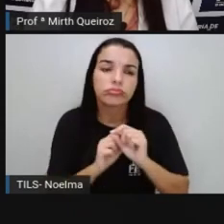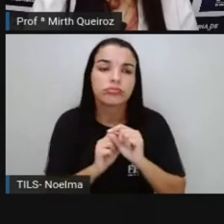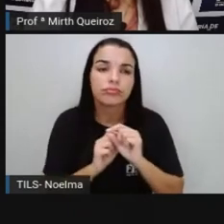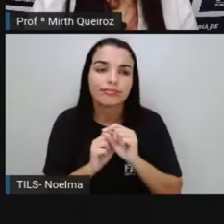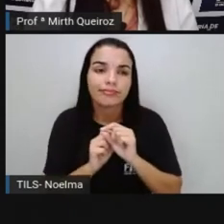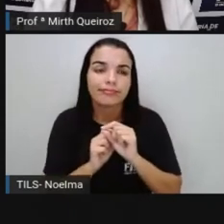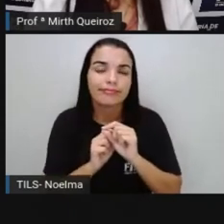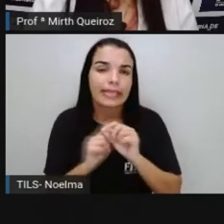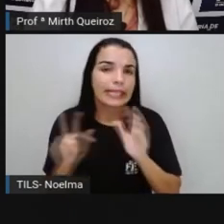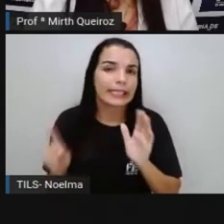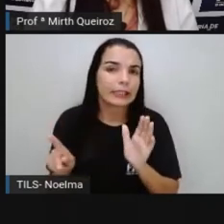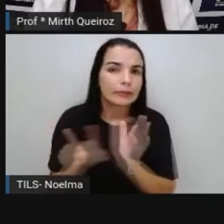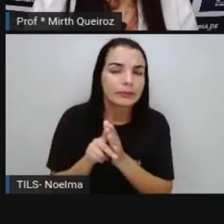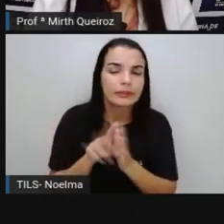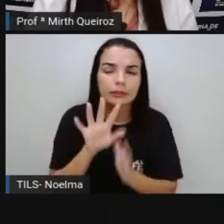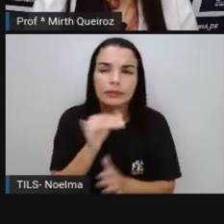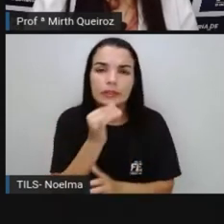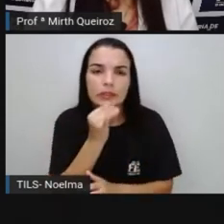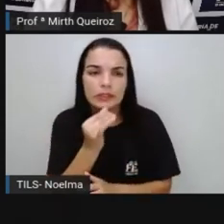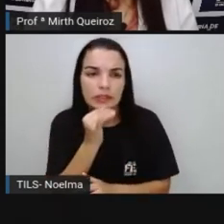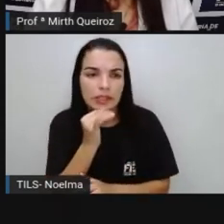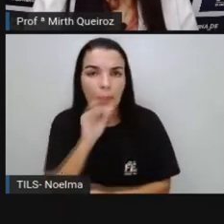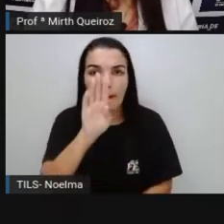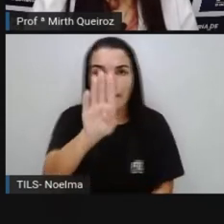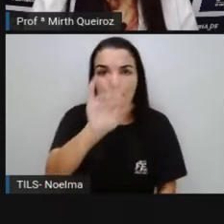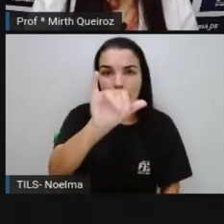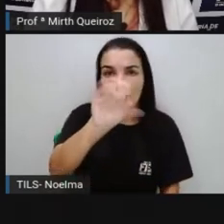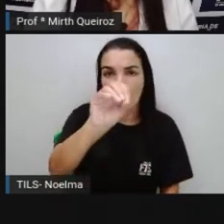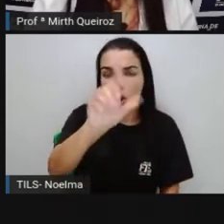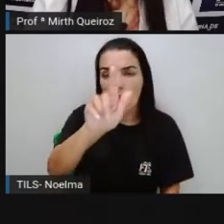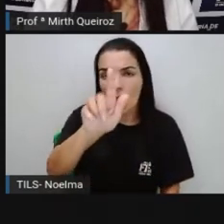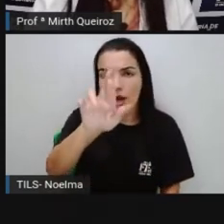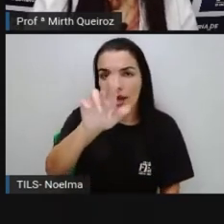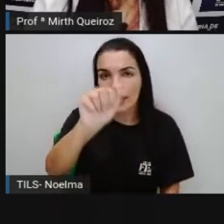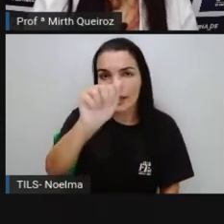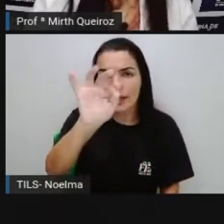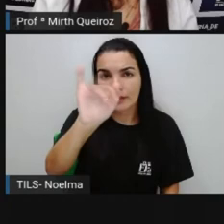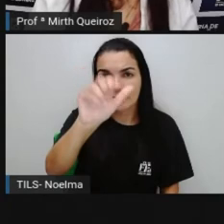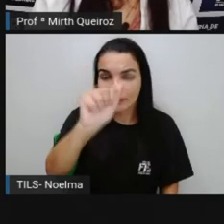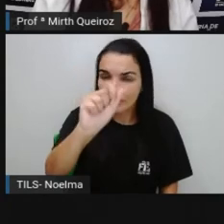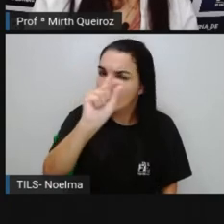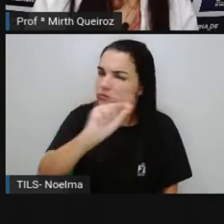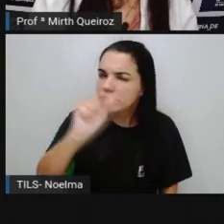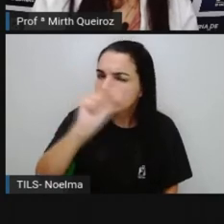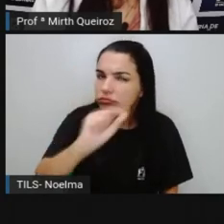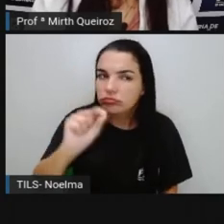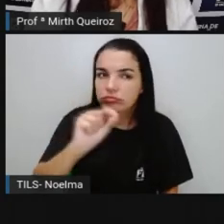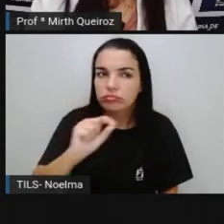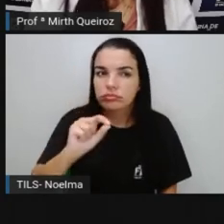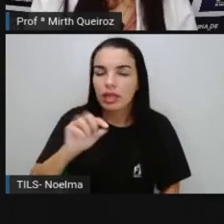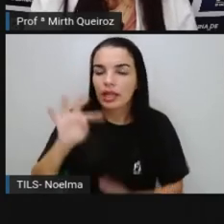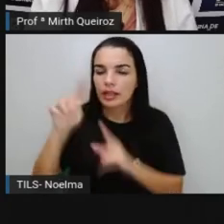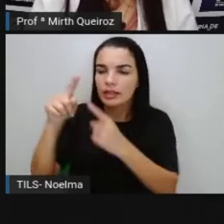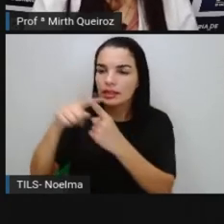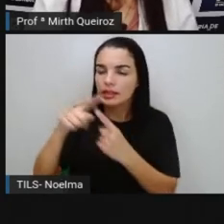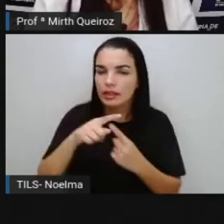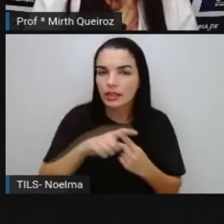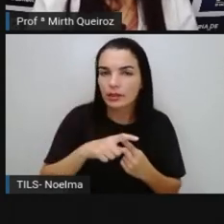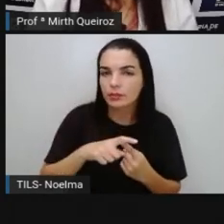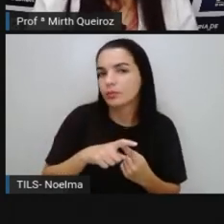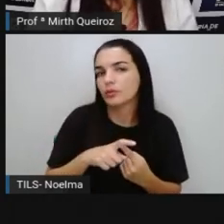gênero textual, por exemplo, biografia, ele vai ser um tipo de texto